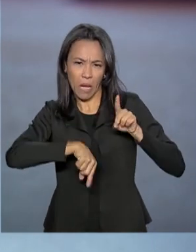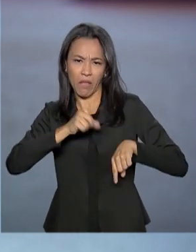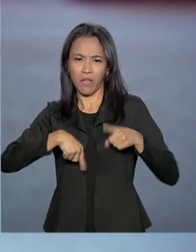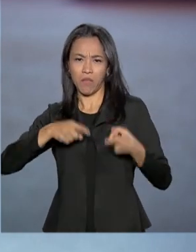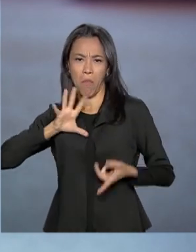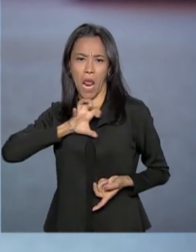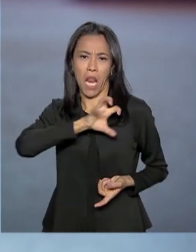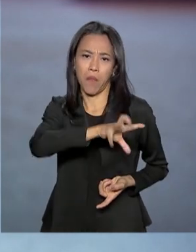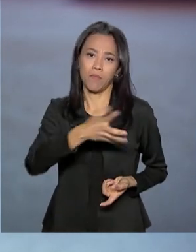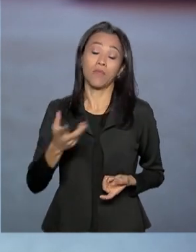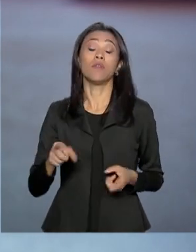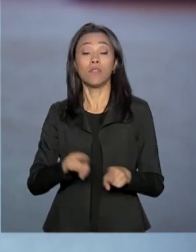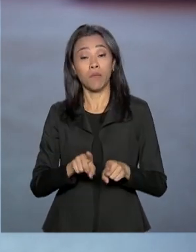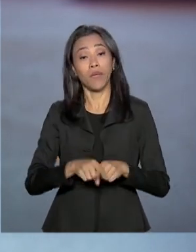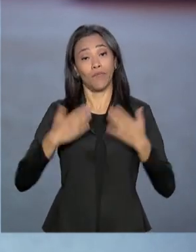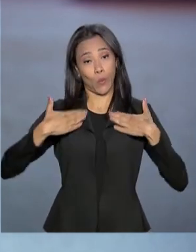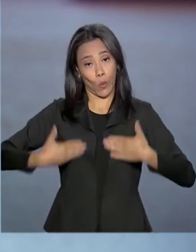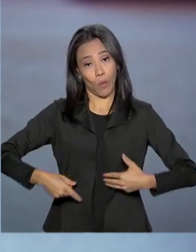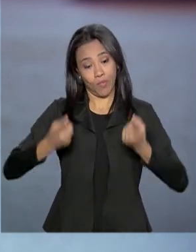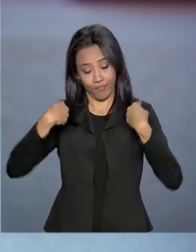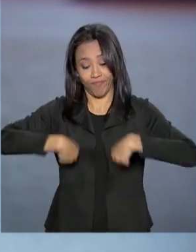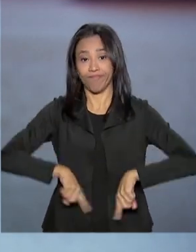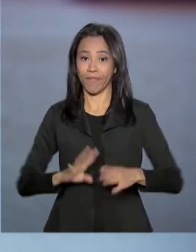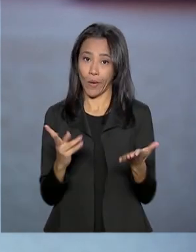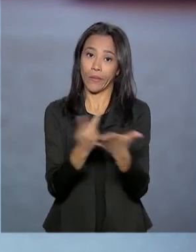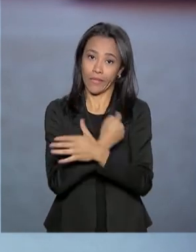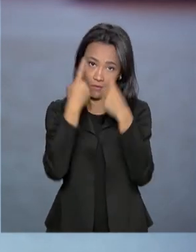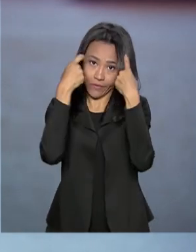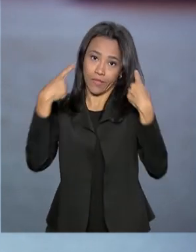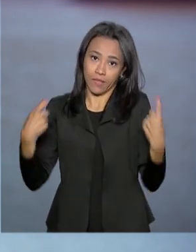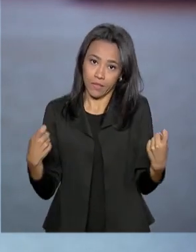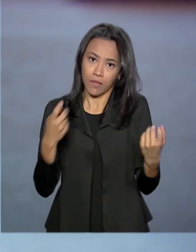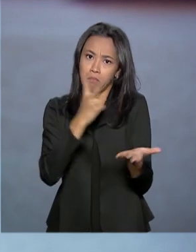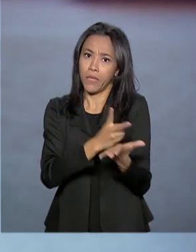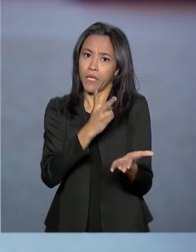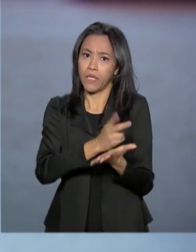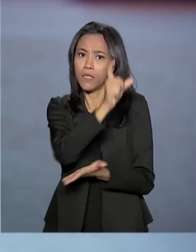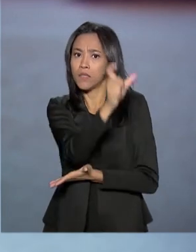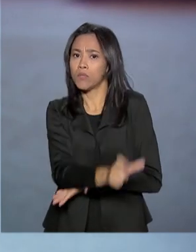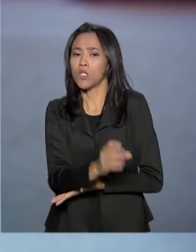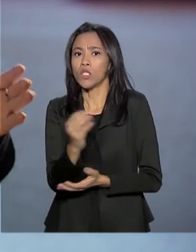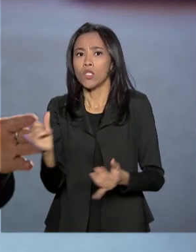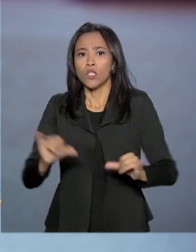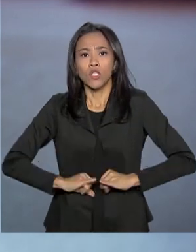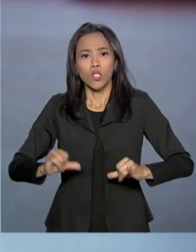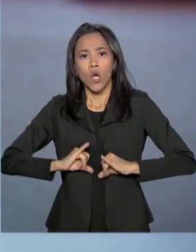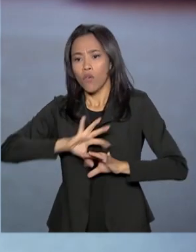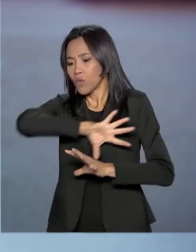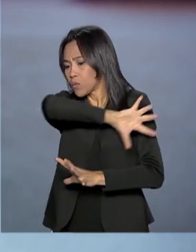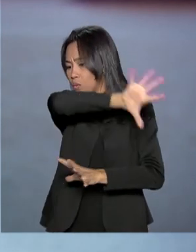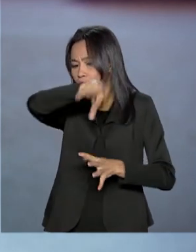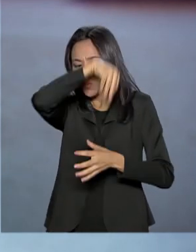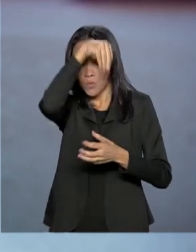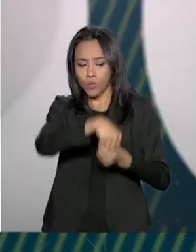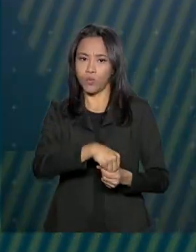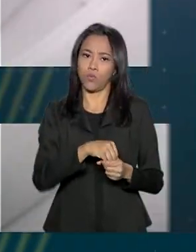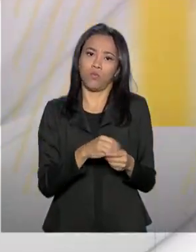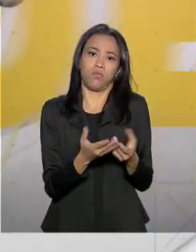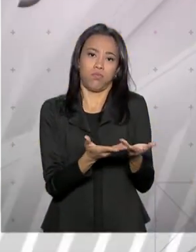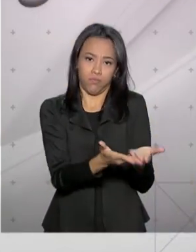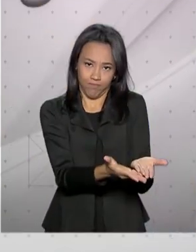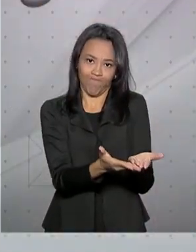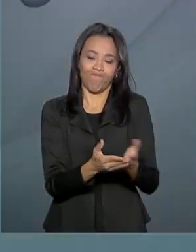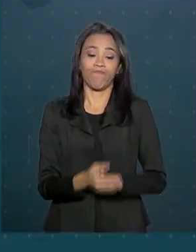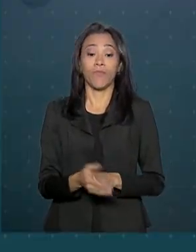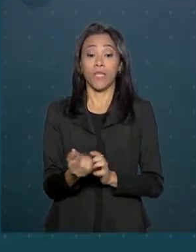humilhações, e a física. Muitas vezes, uma mesma vítima acaba sofrendo todas essas violações. Em